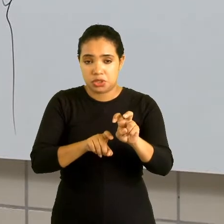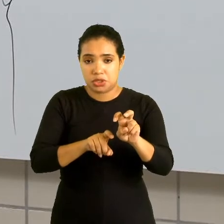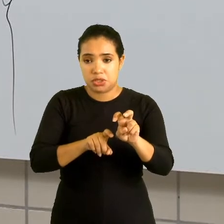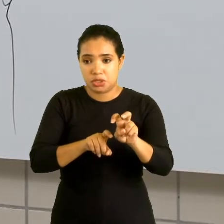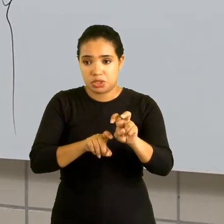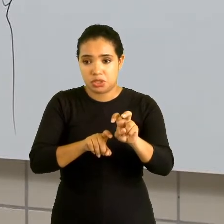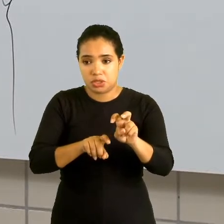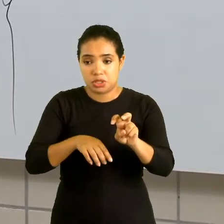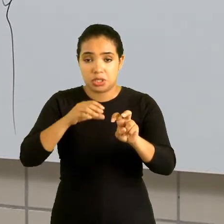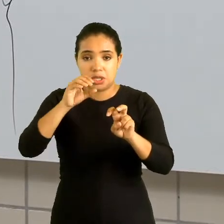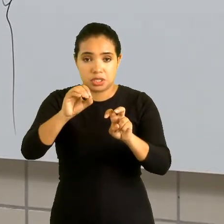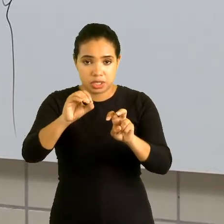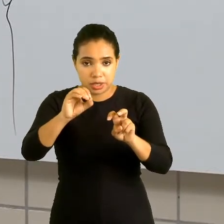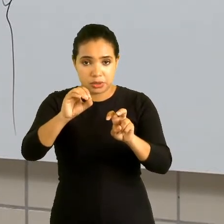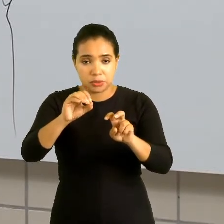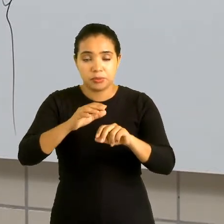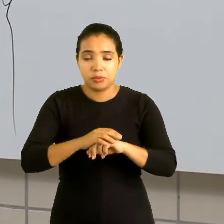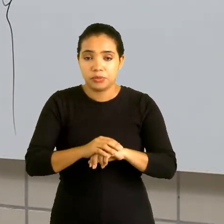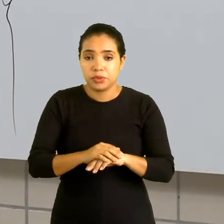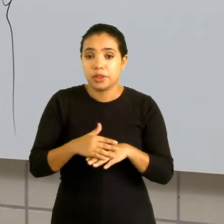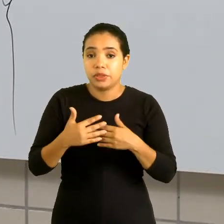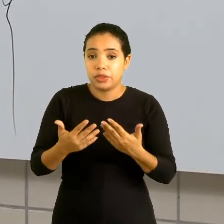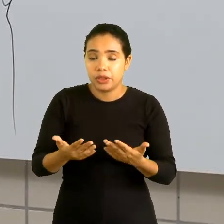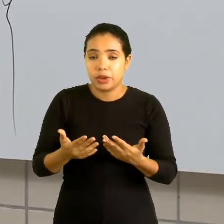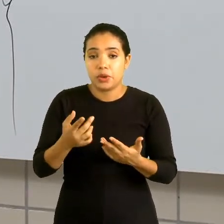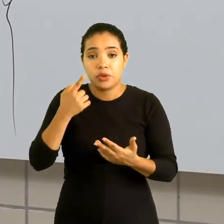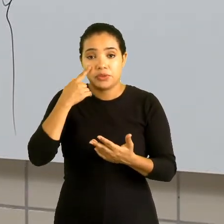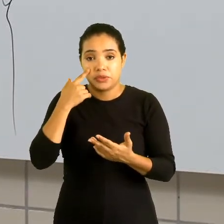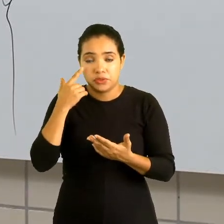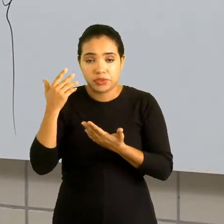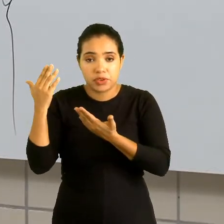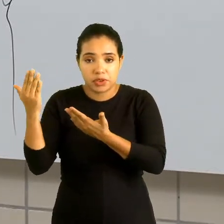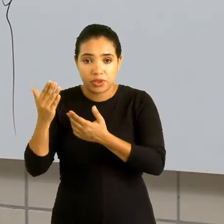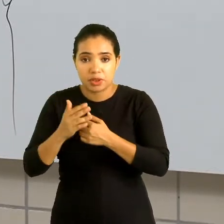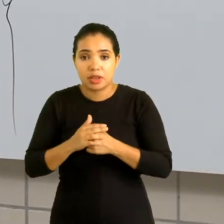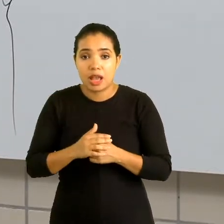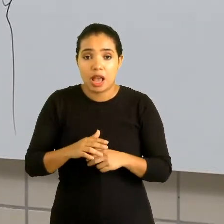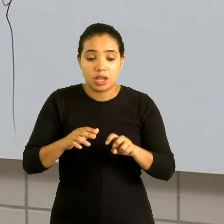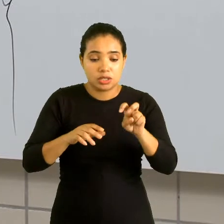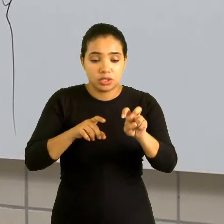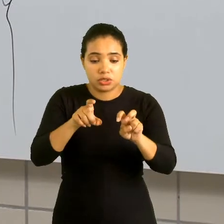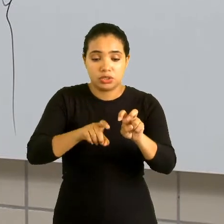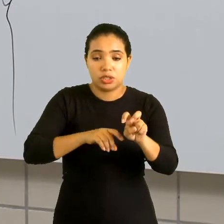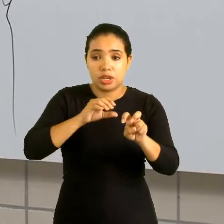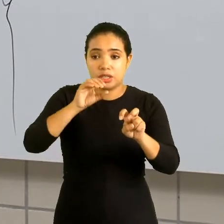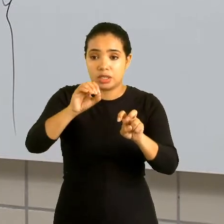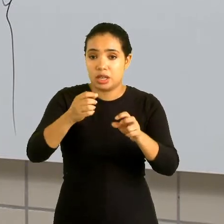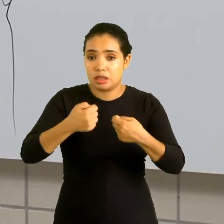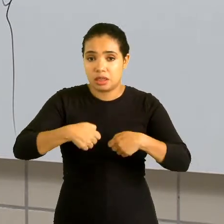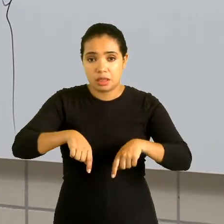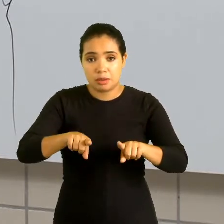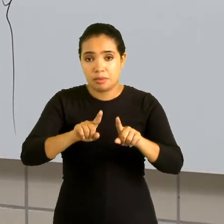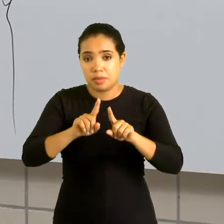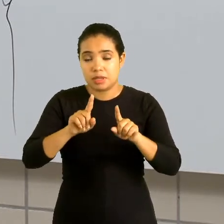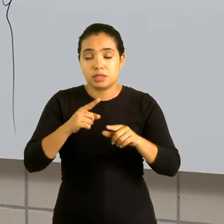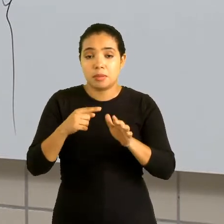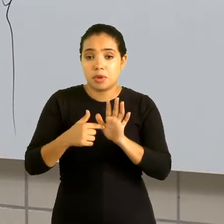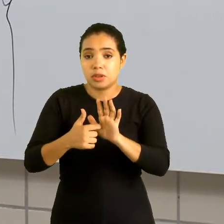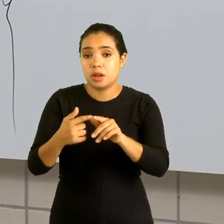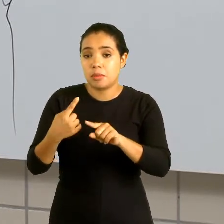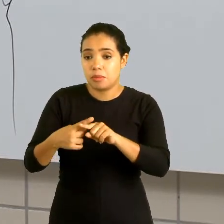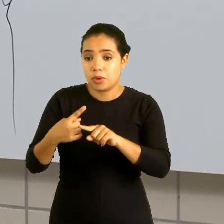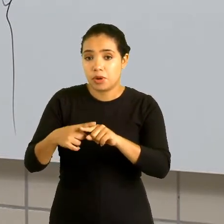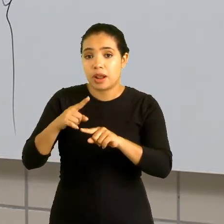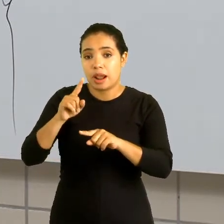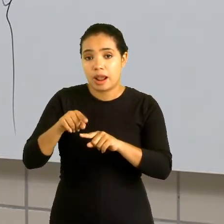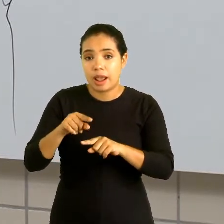a 0. E aí nós já vimos também que x elevado a 0 ele não precisa aparecer porque é 1.